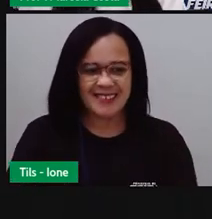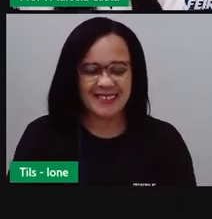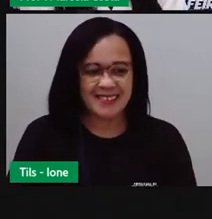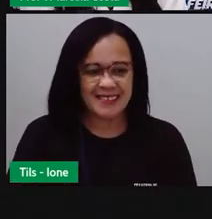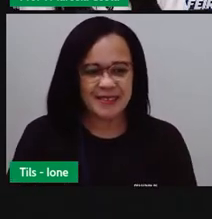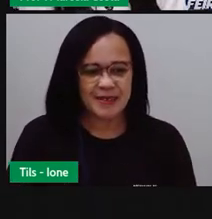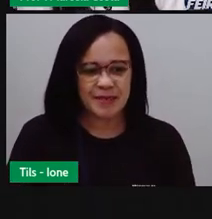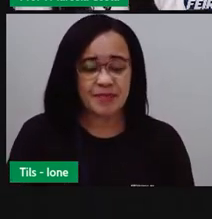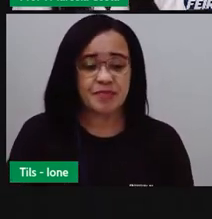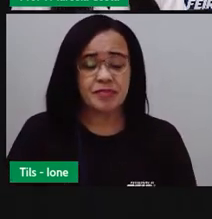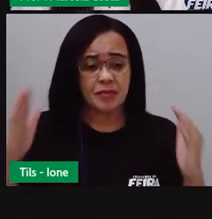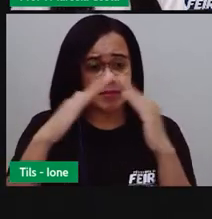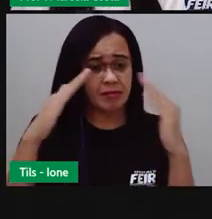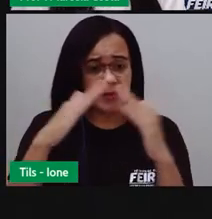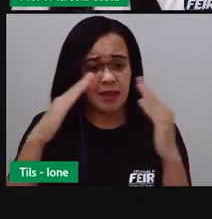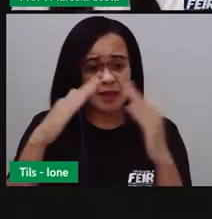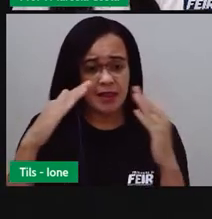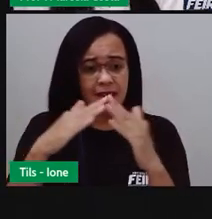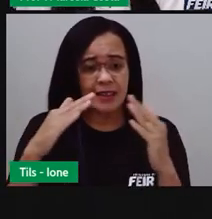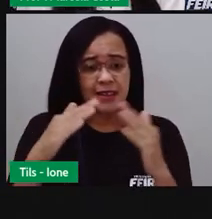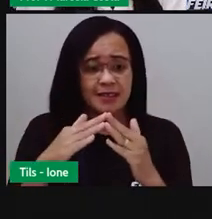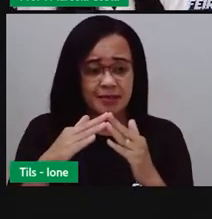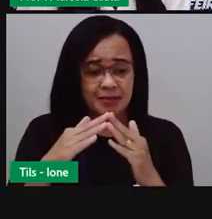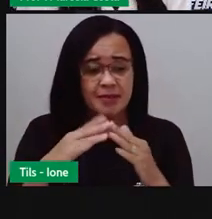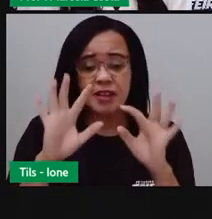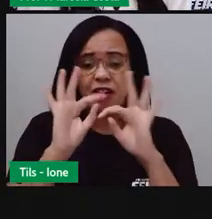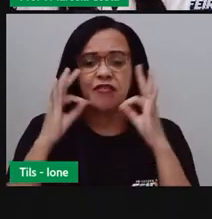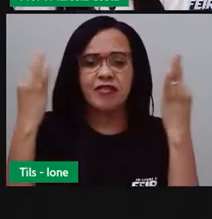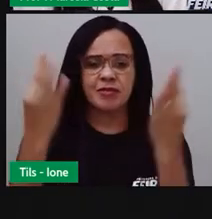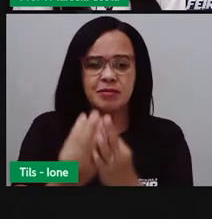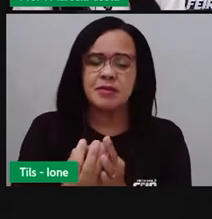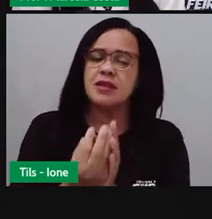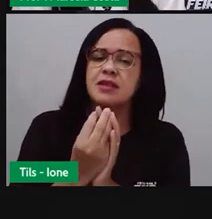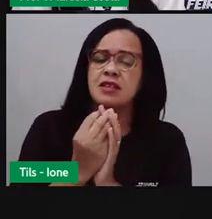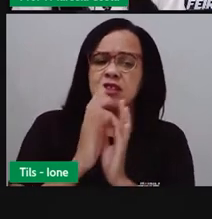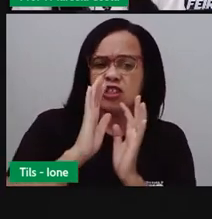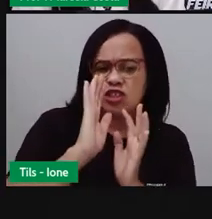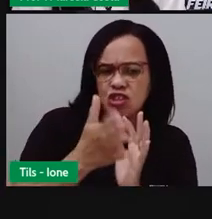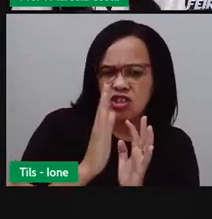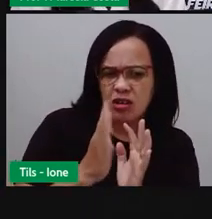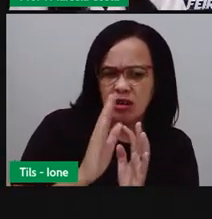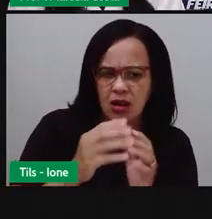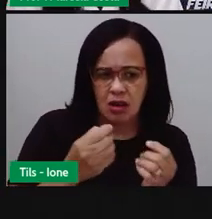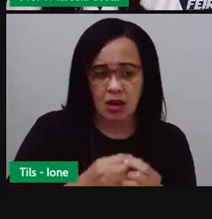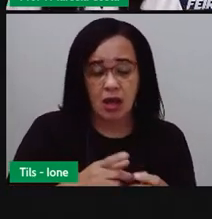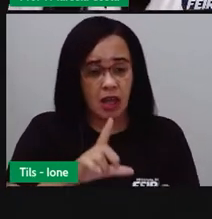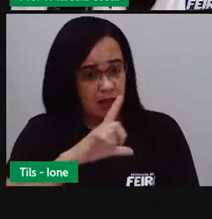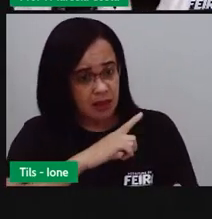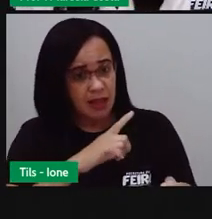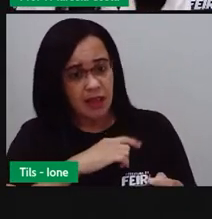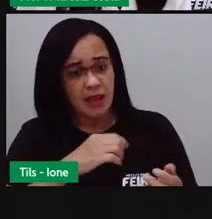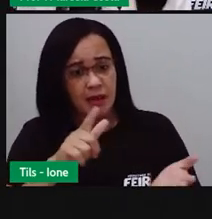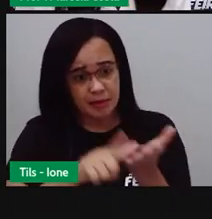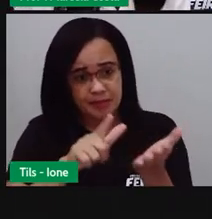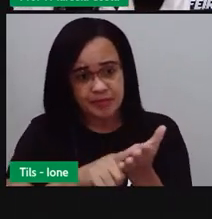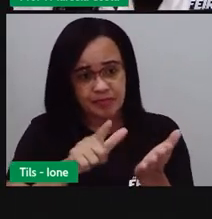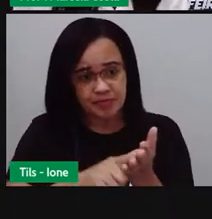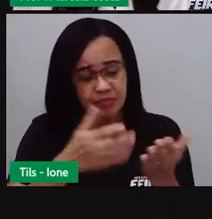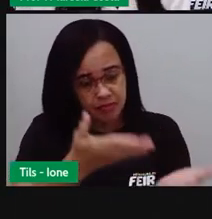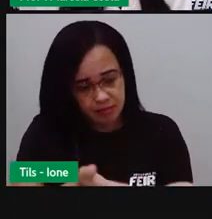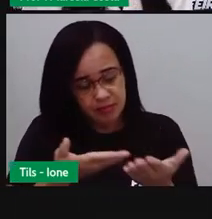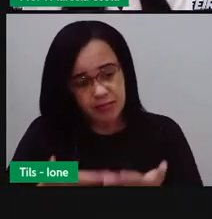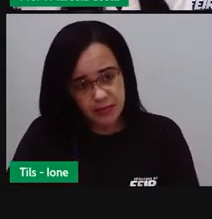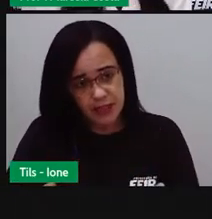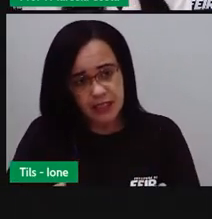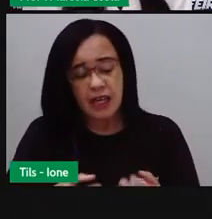Aí na sua casa, será que os seus familiares têm guardado algum convite? Se tiver, peça a eles